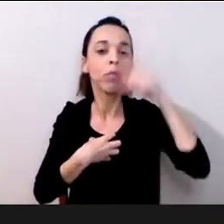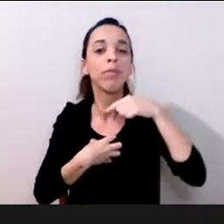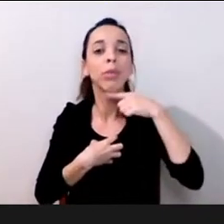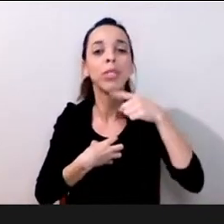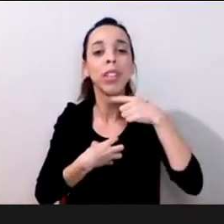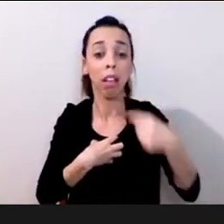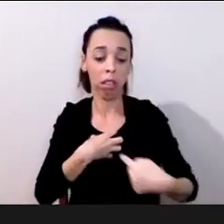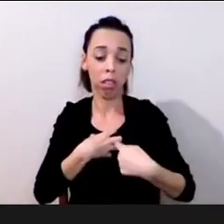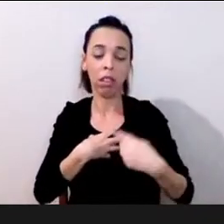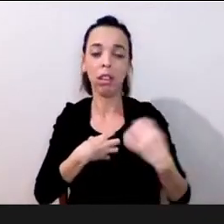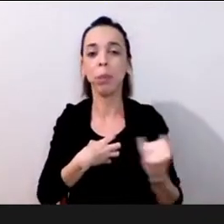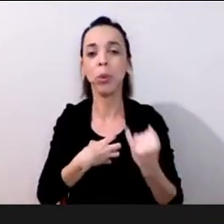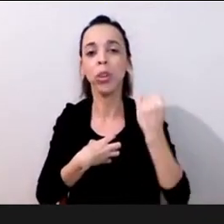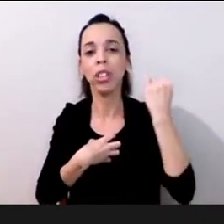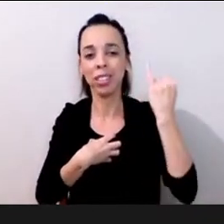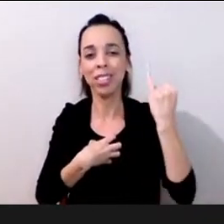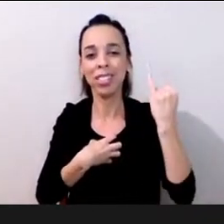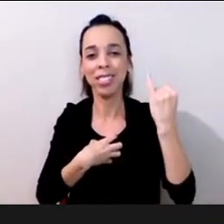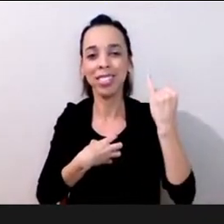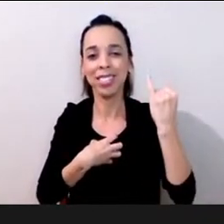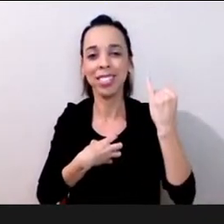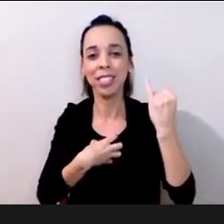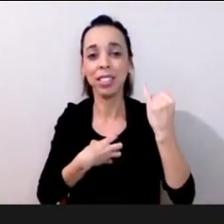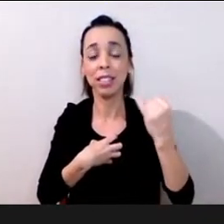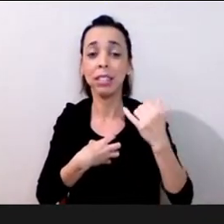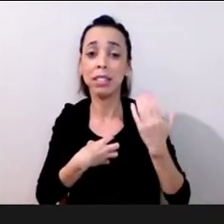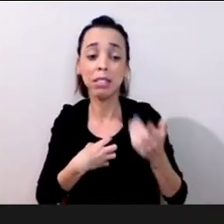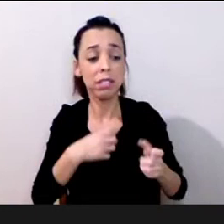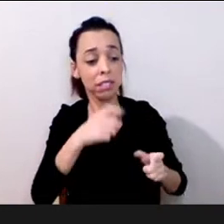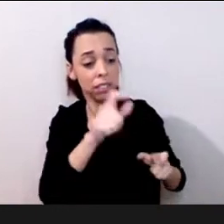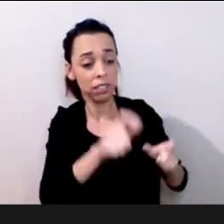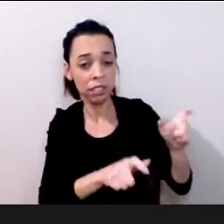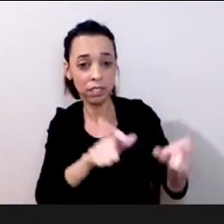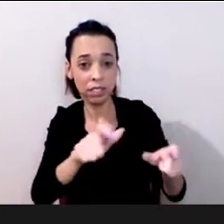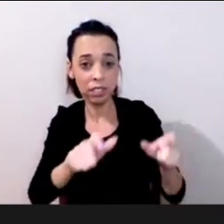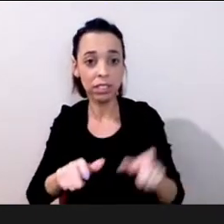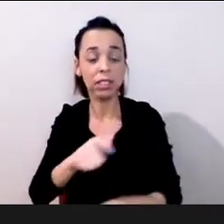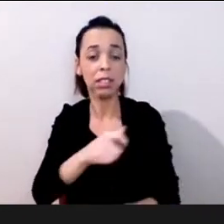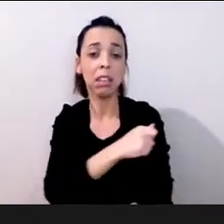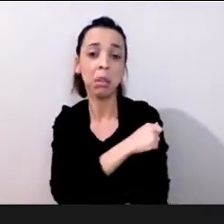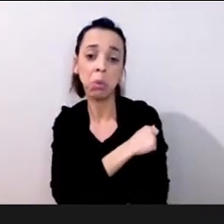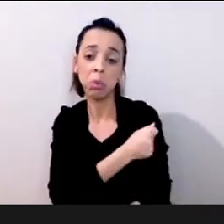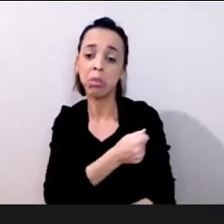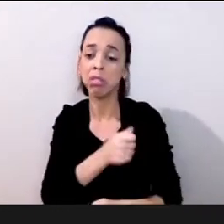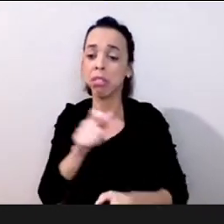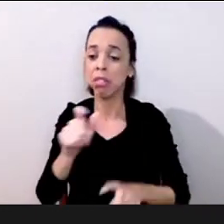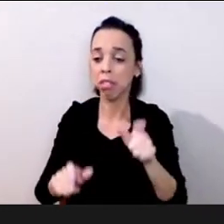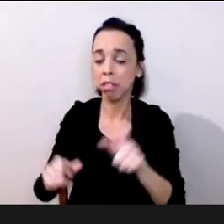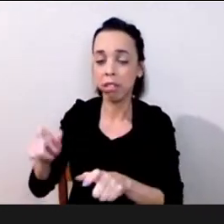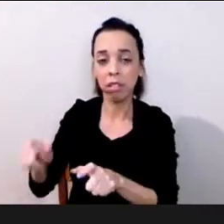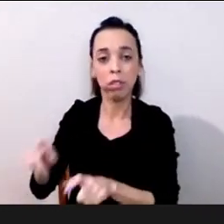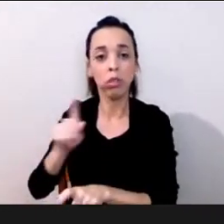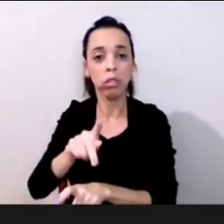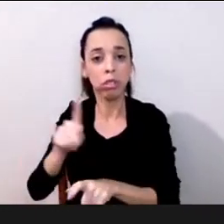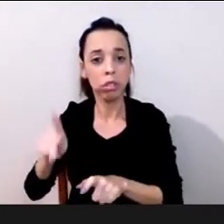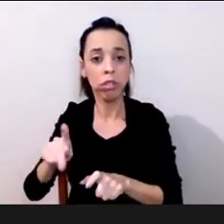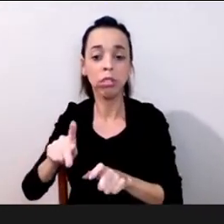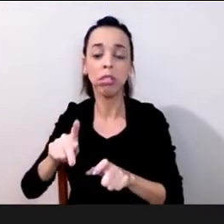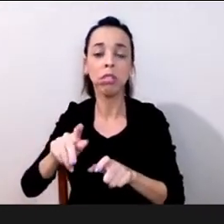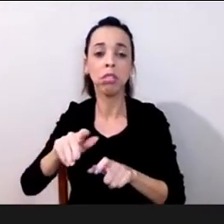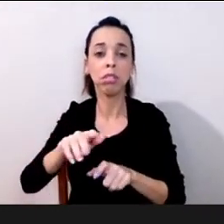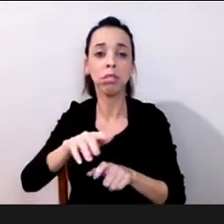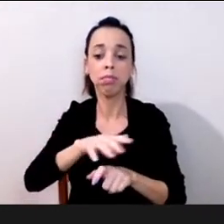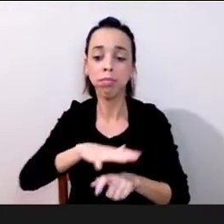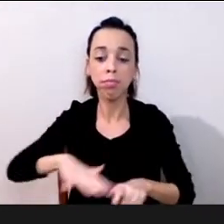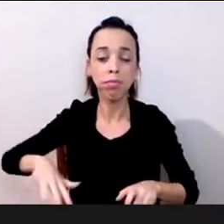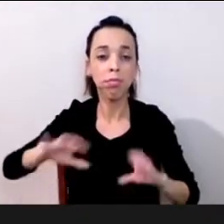estar motivando esses alunos esses docentes essa comunidade nessa